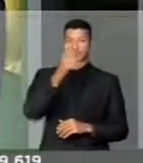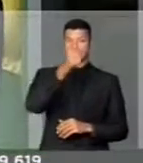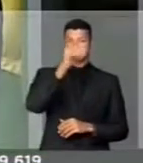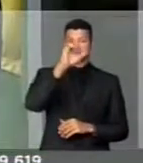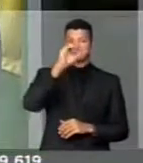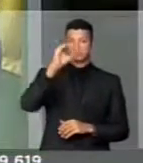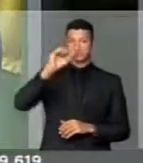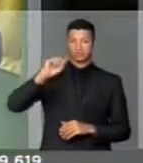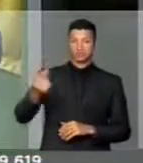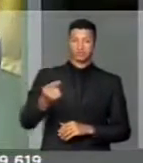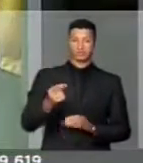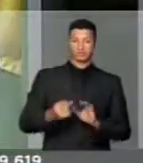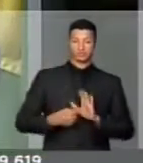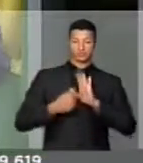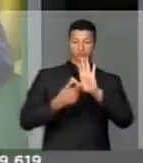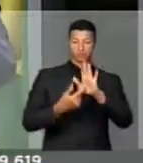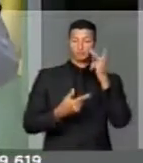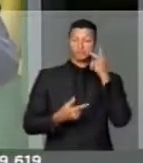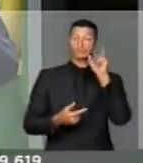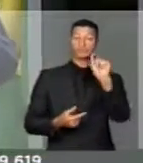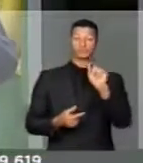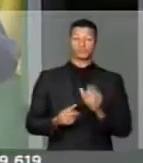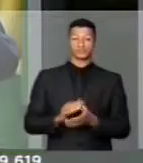reais. Indicados para quê?